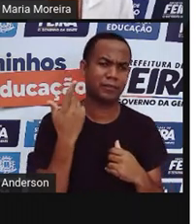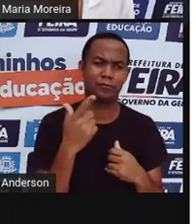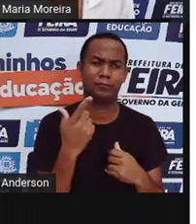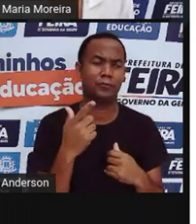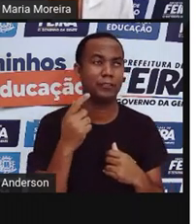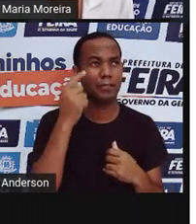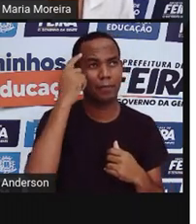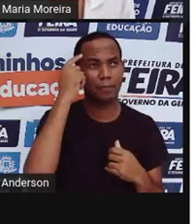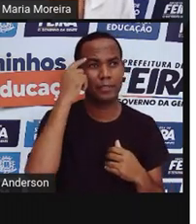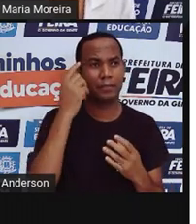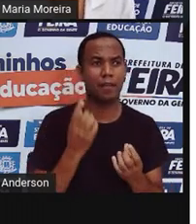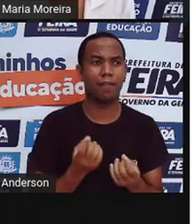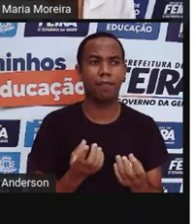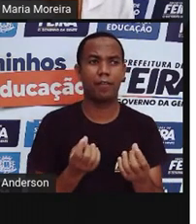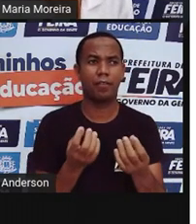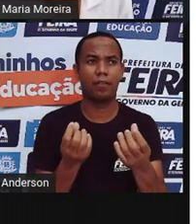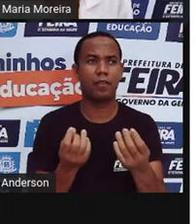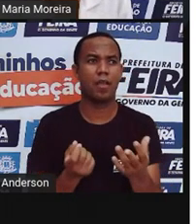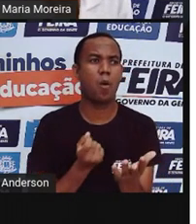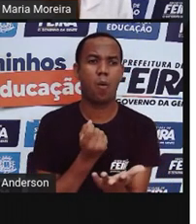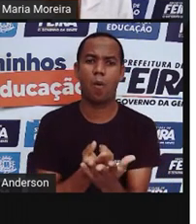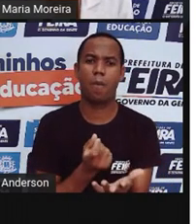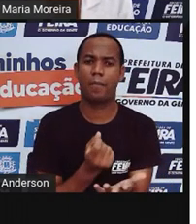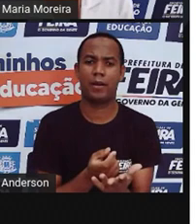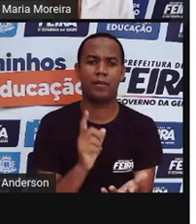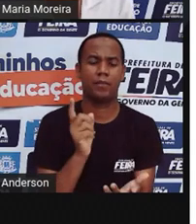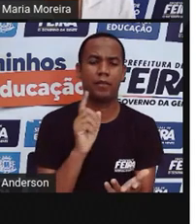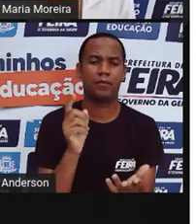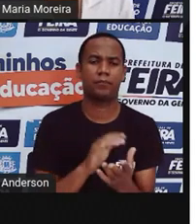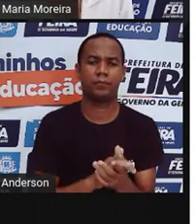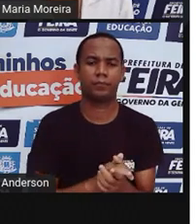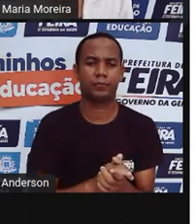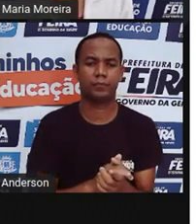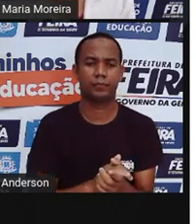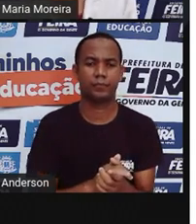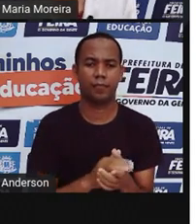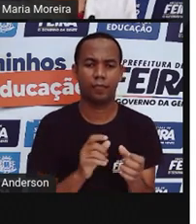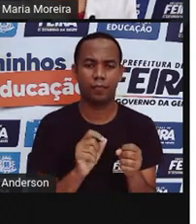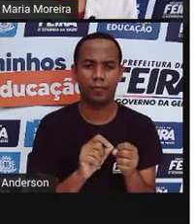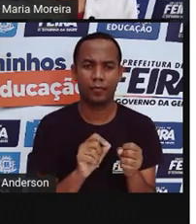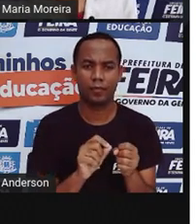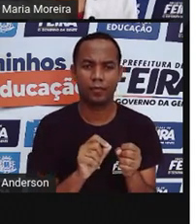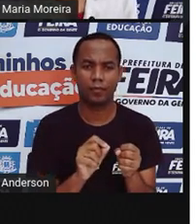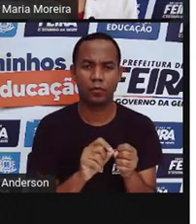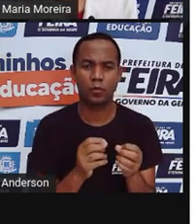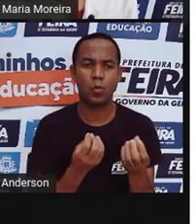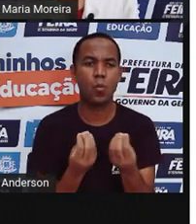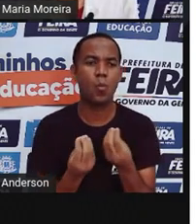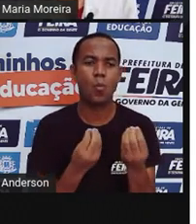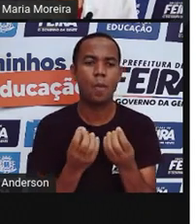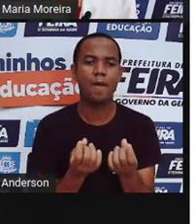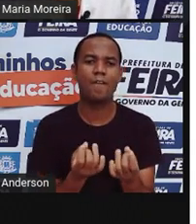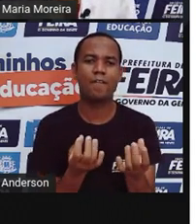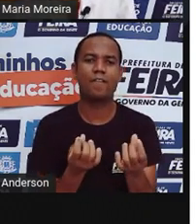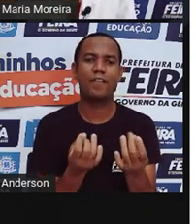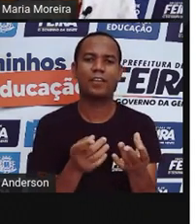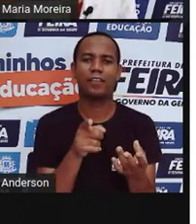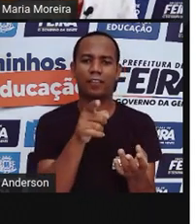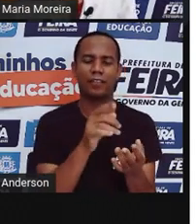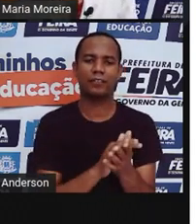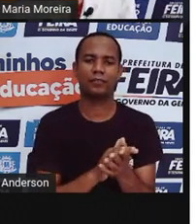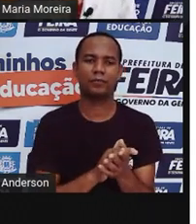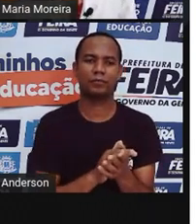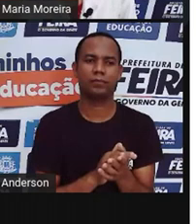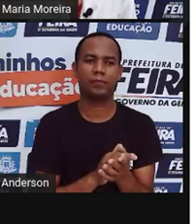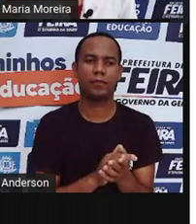comercializar de se vender ou de se comprar um brinquedo. Bom, fabricação para o comércio, né? Surge a